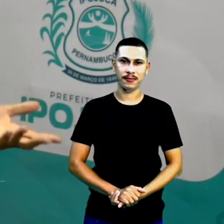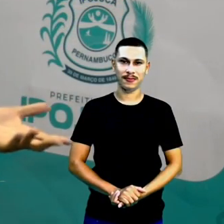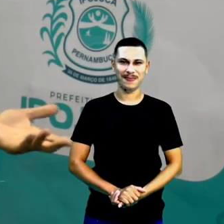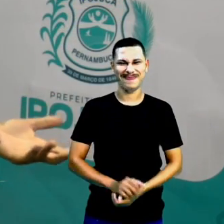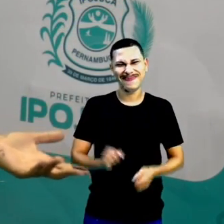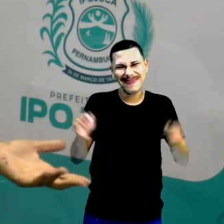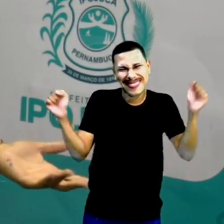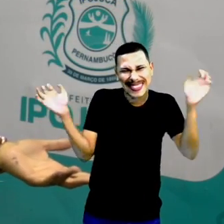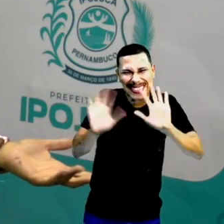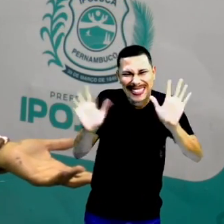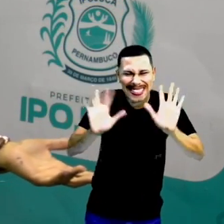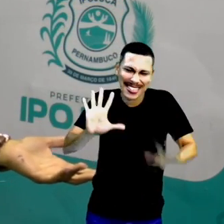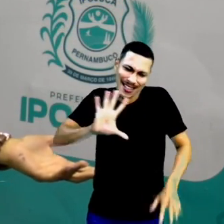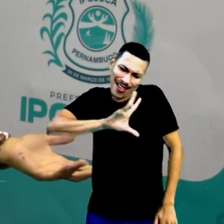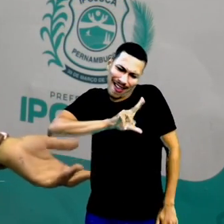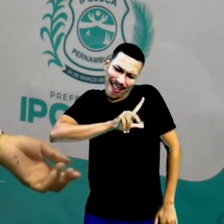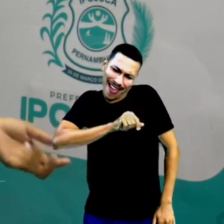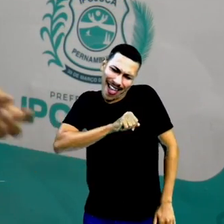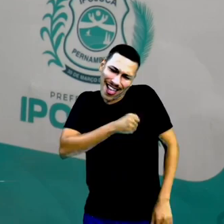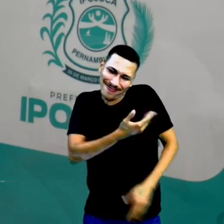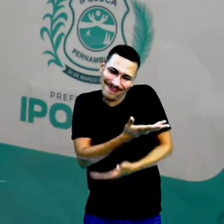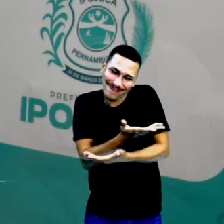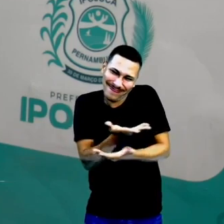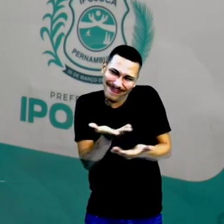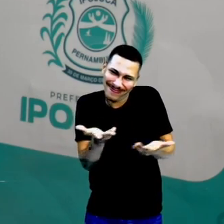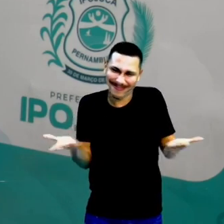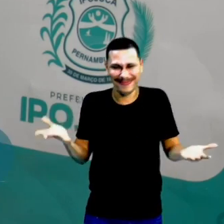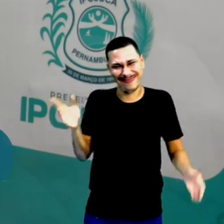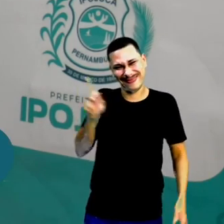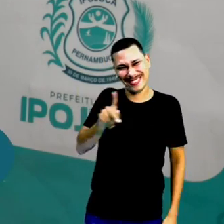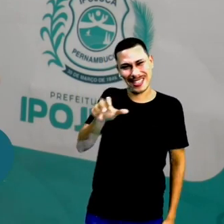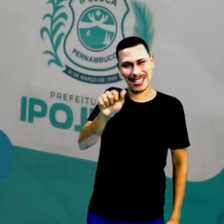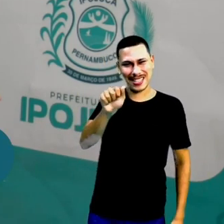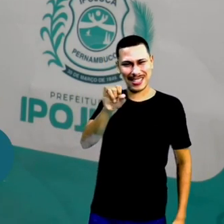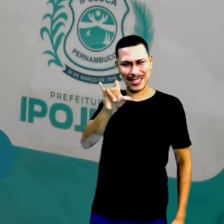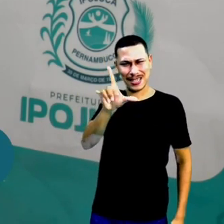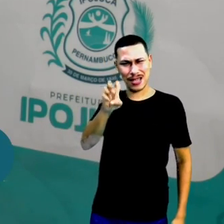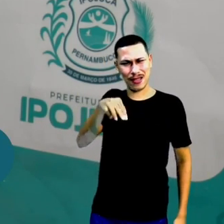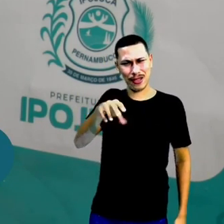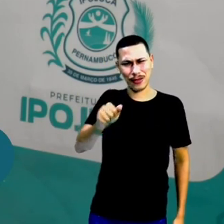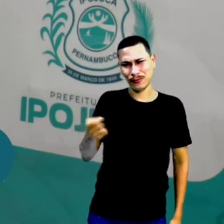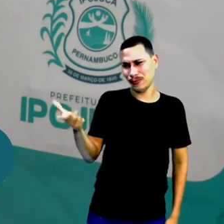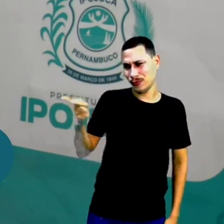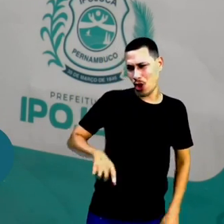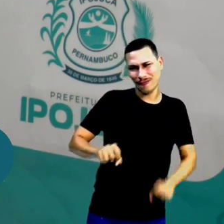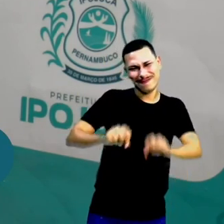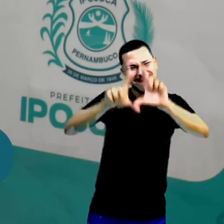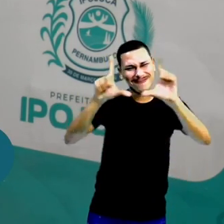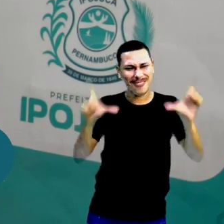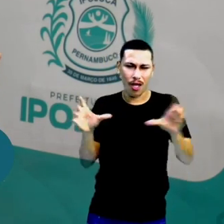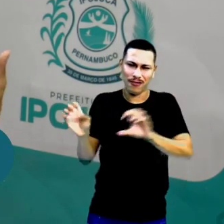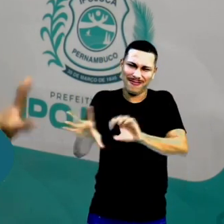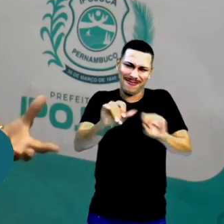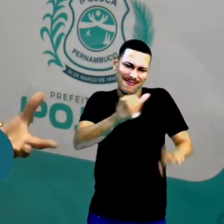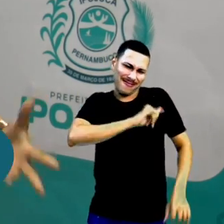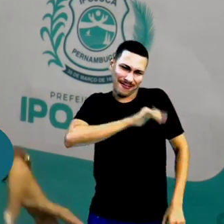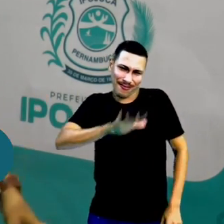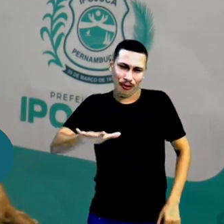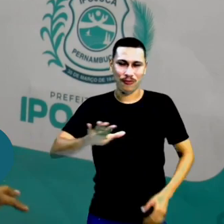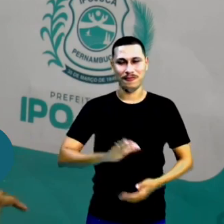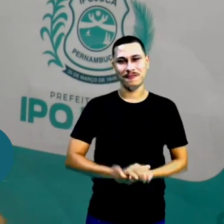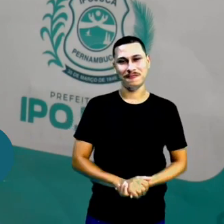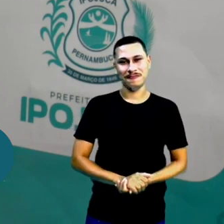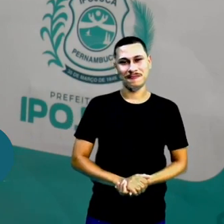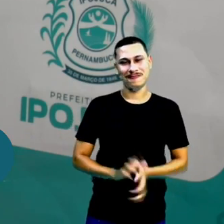Olá meus amores, olha a Tia Ima aqui de volta no TV Educa e Pojuca